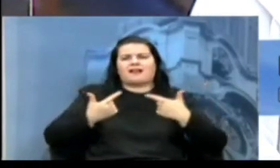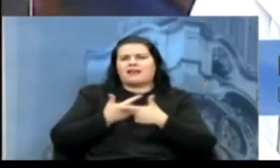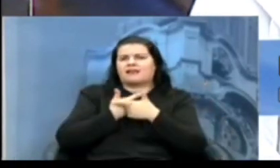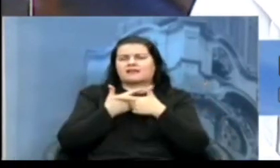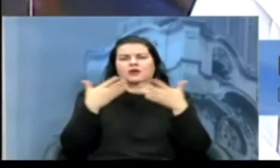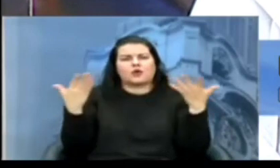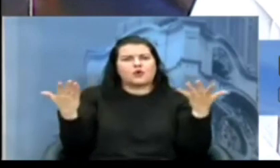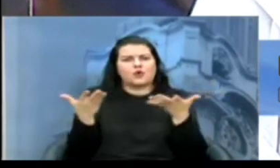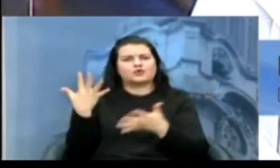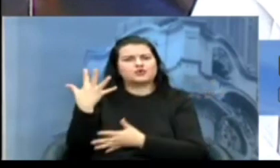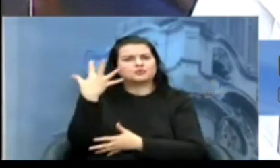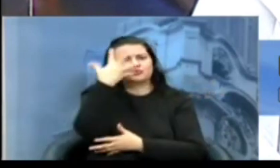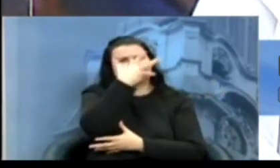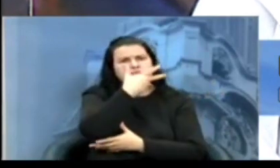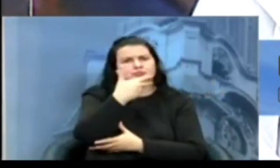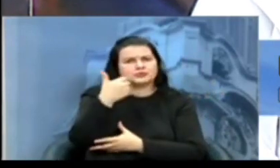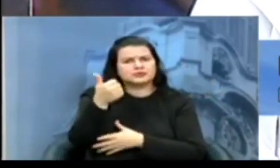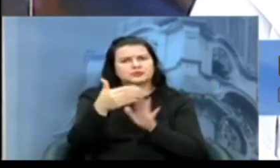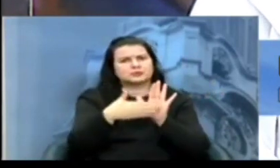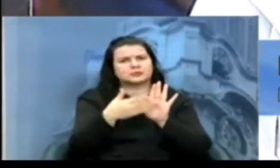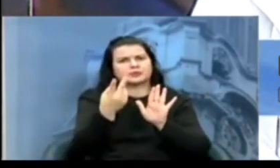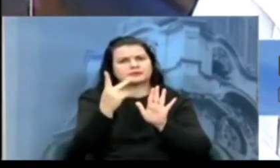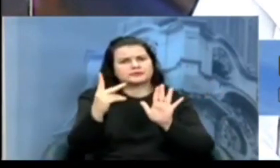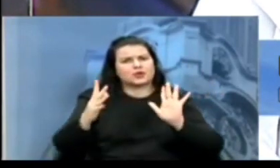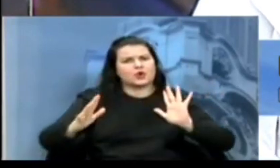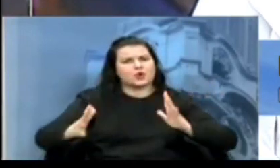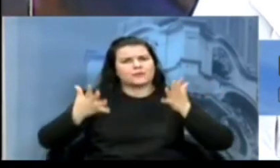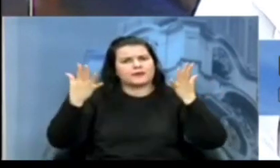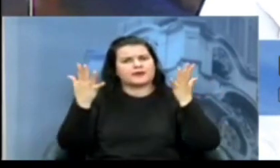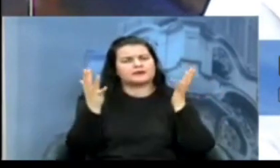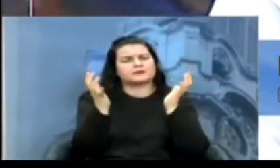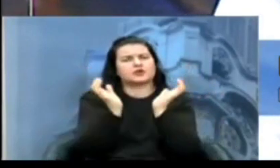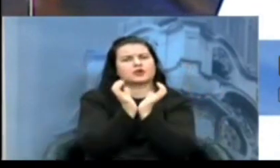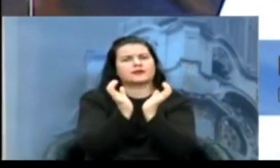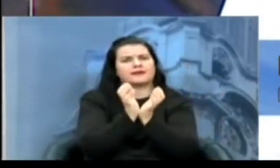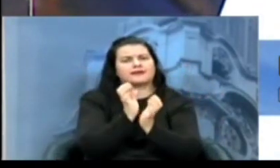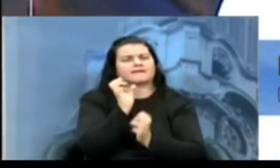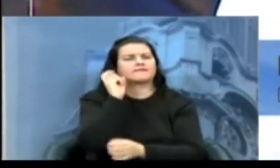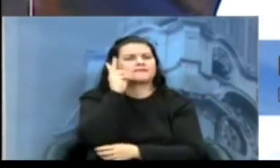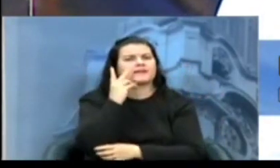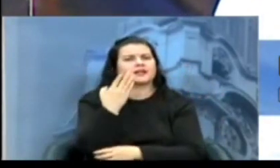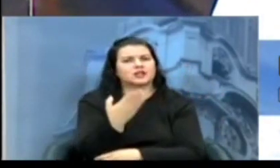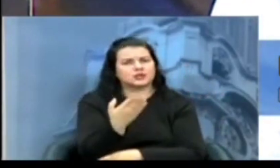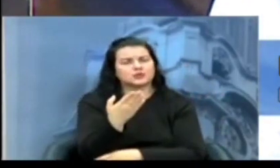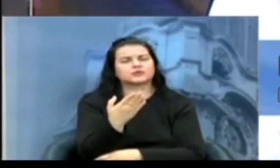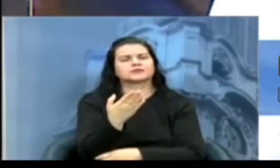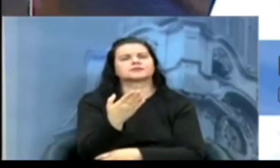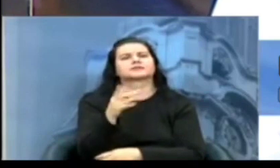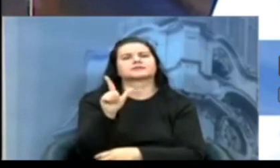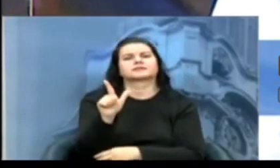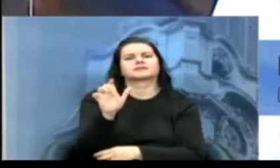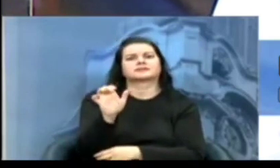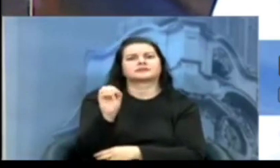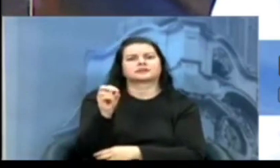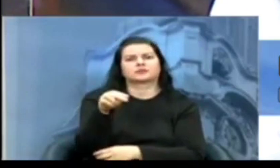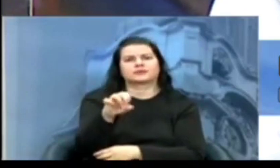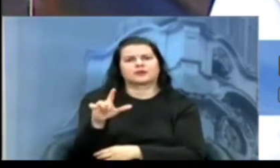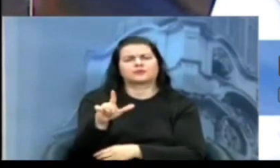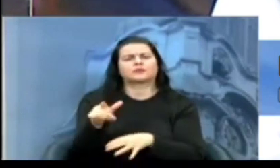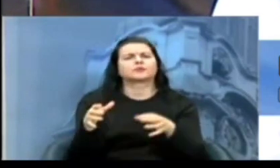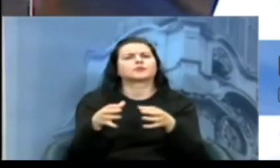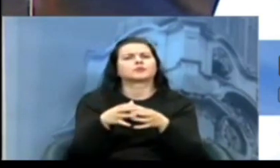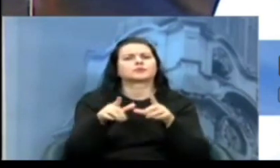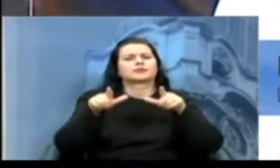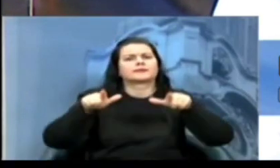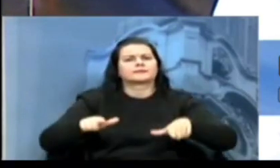proposta pelo nosso querido colega e hoje vereador, Leonel Rádio. O Departamento de Homicídios foi criado no